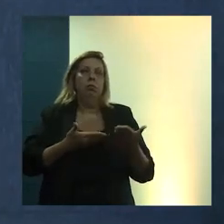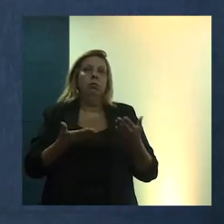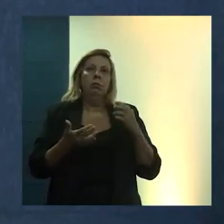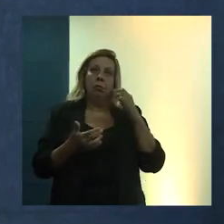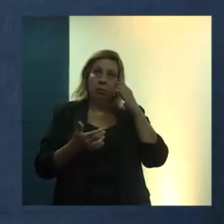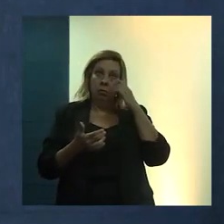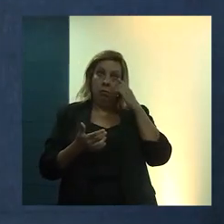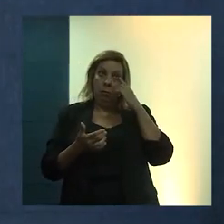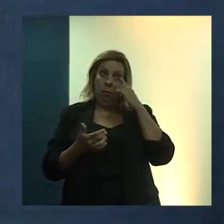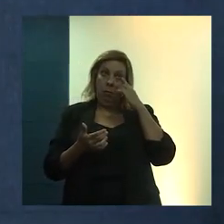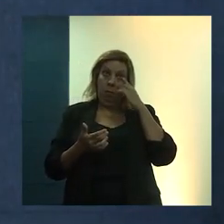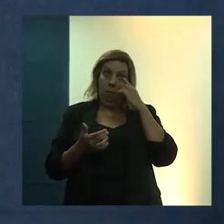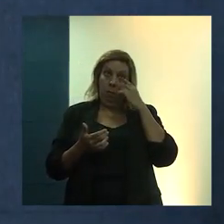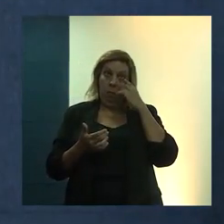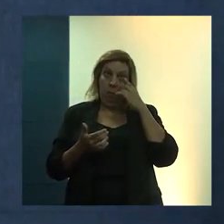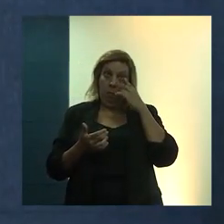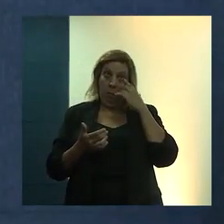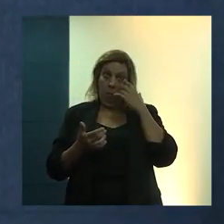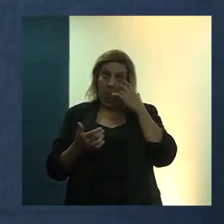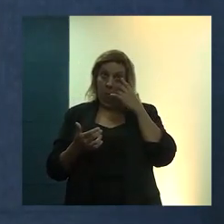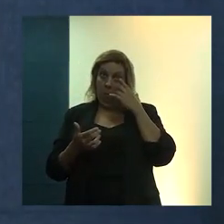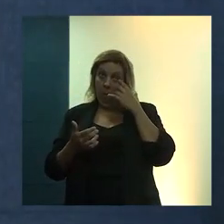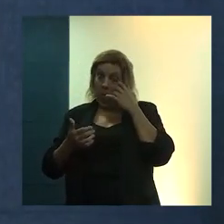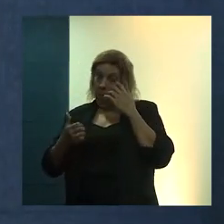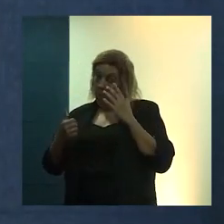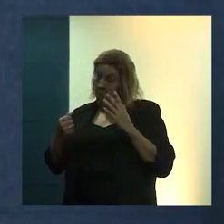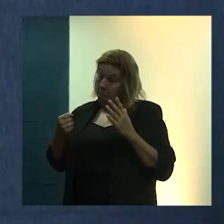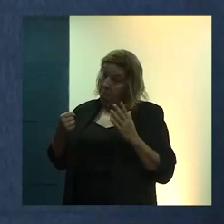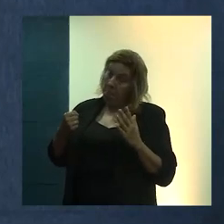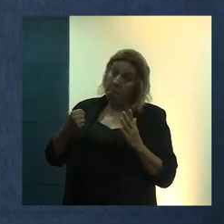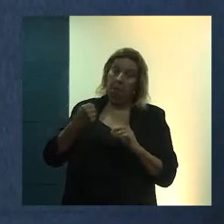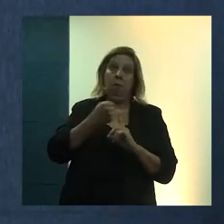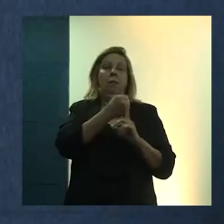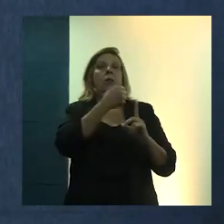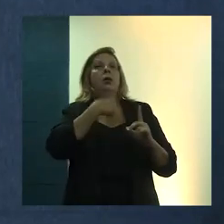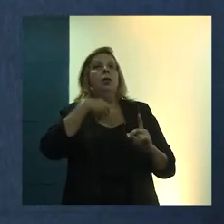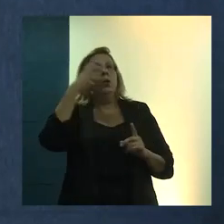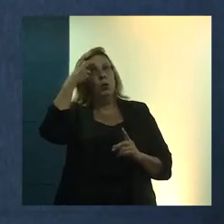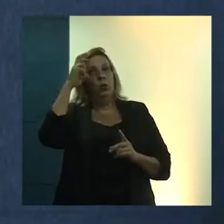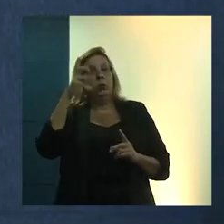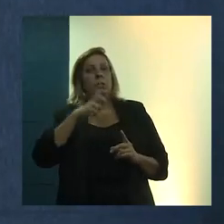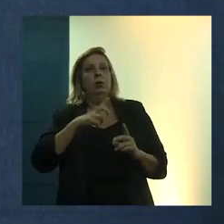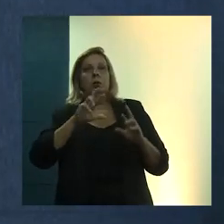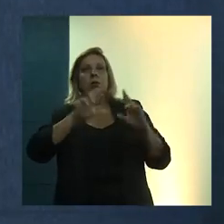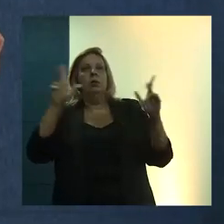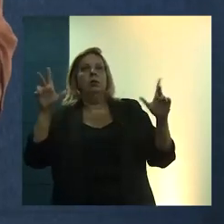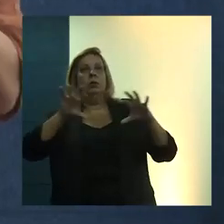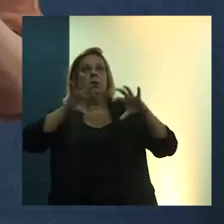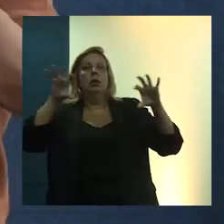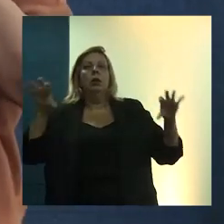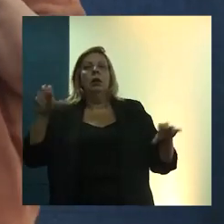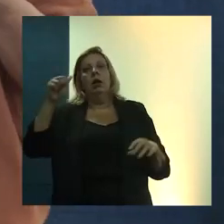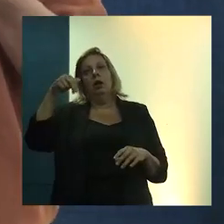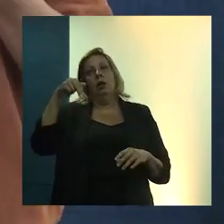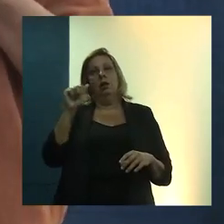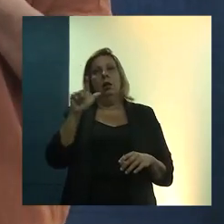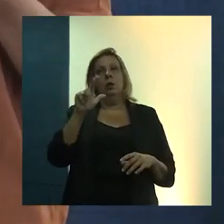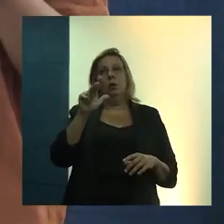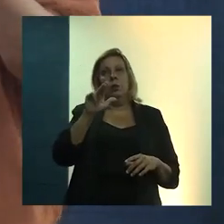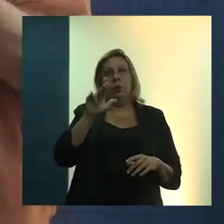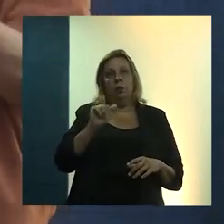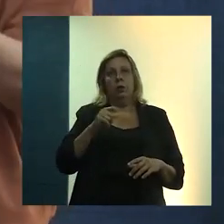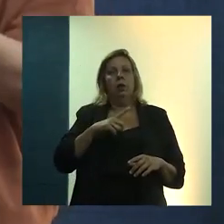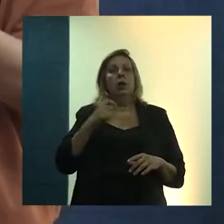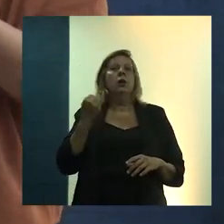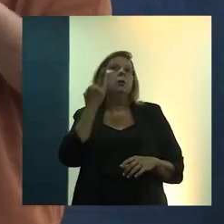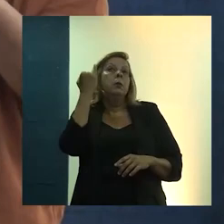E não como invasão cultural. A Ana Luísa, que me antecedeu, diferenciando as duas, Ana, me permita. Eu